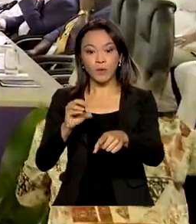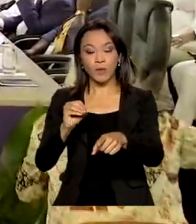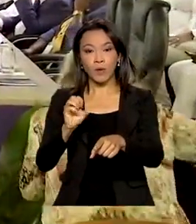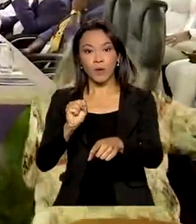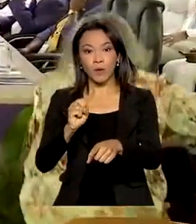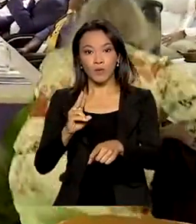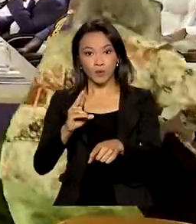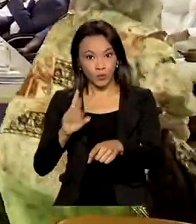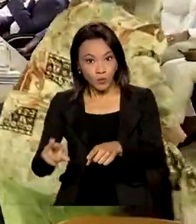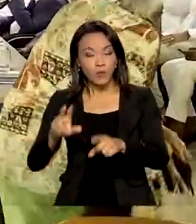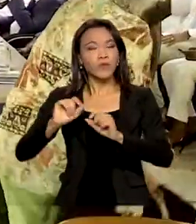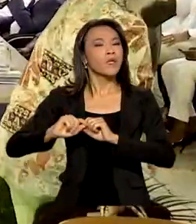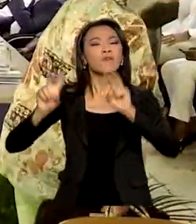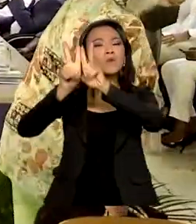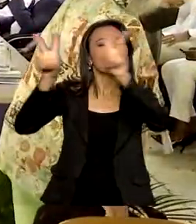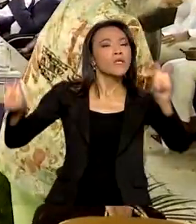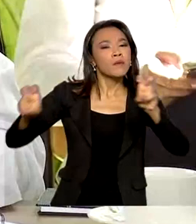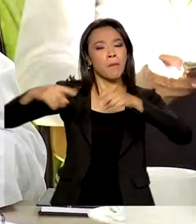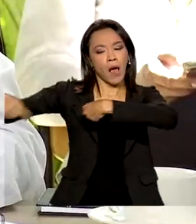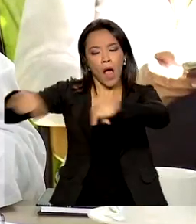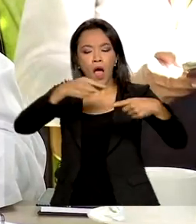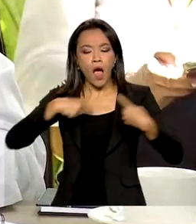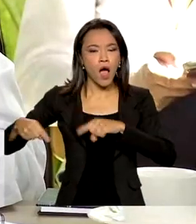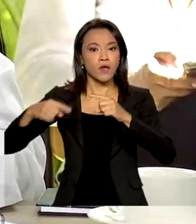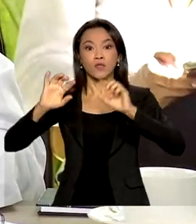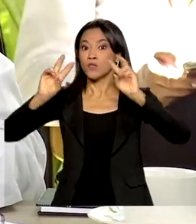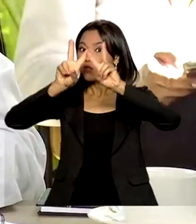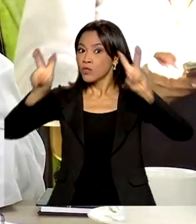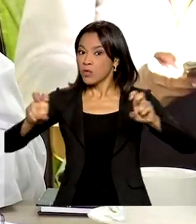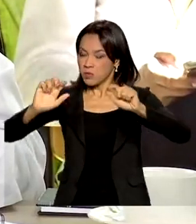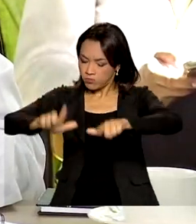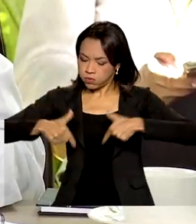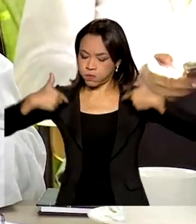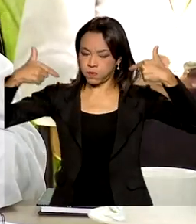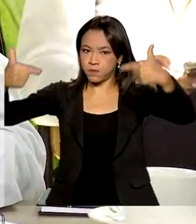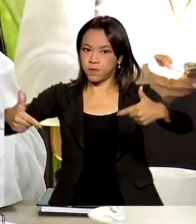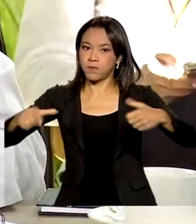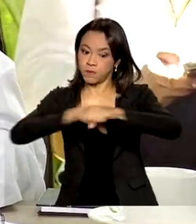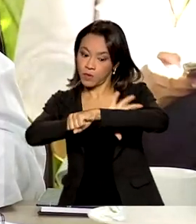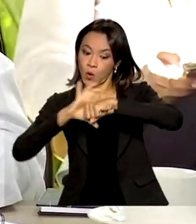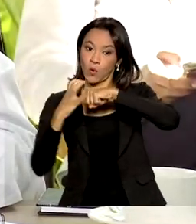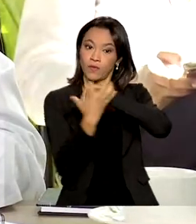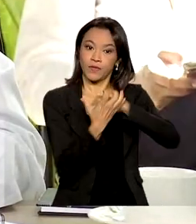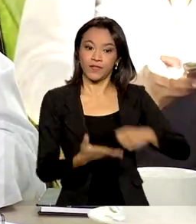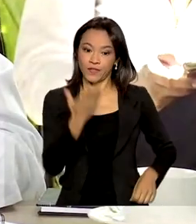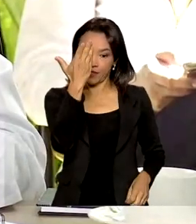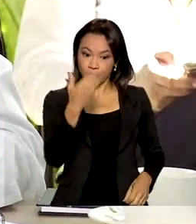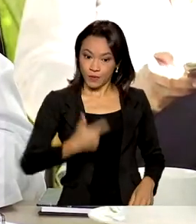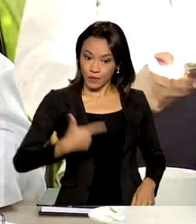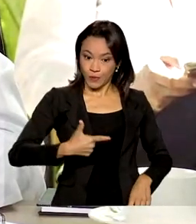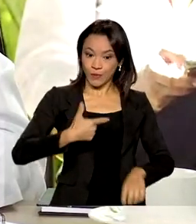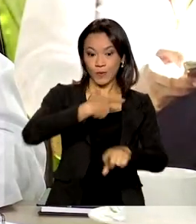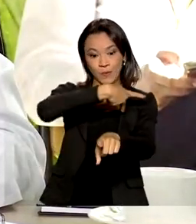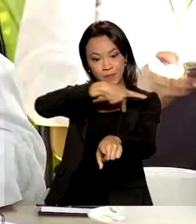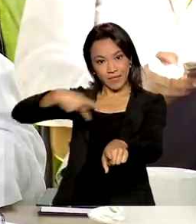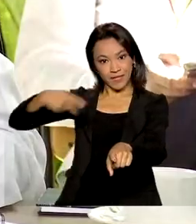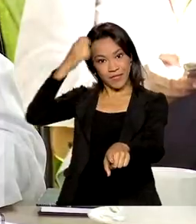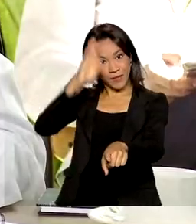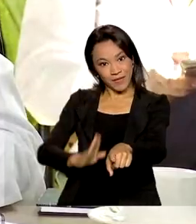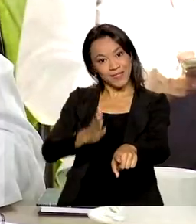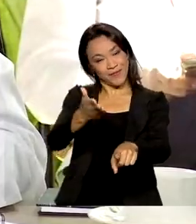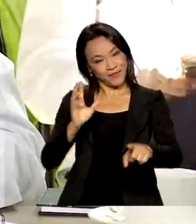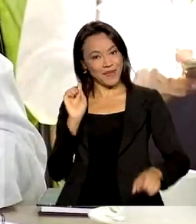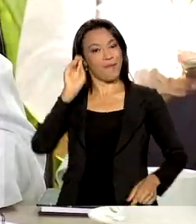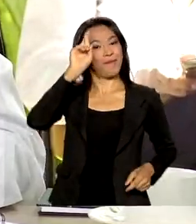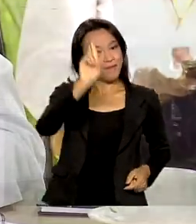teve como debate principal o enfrentamento à pandemia de Covid-19. O vice-presidente representou o Brasil no